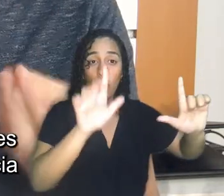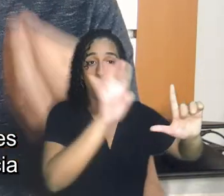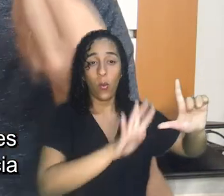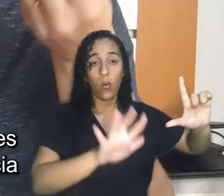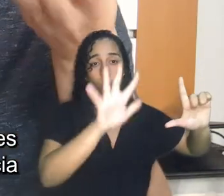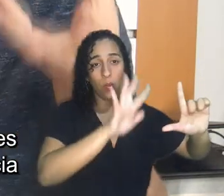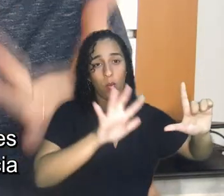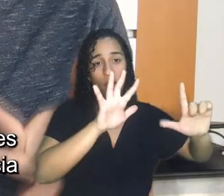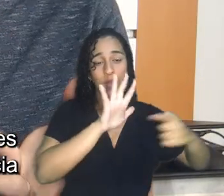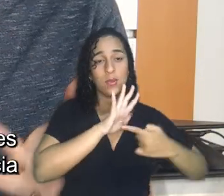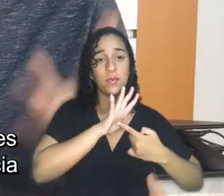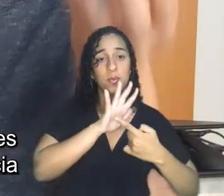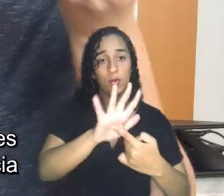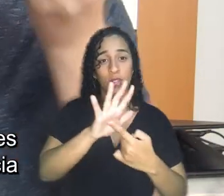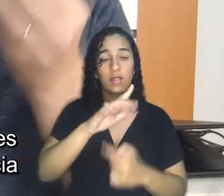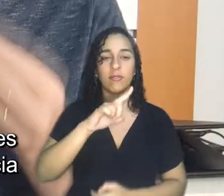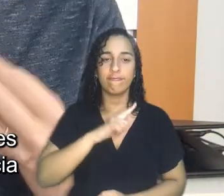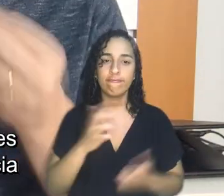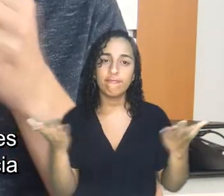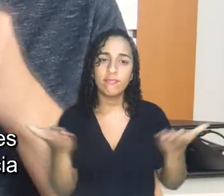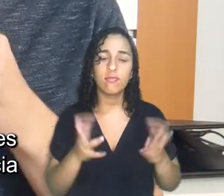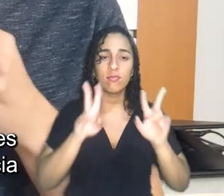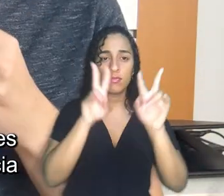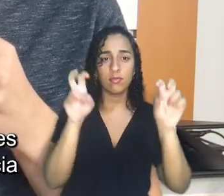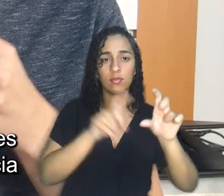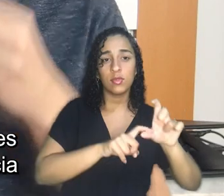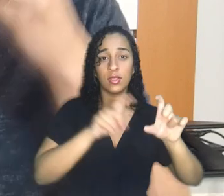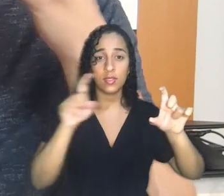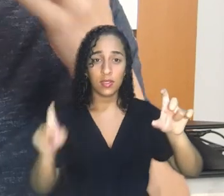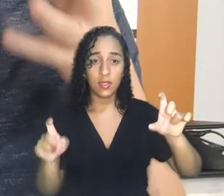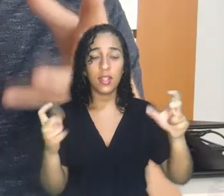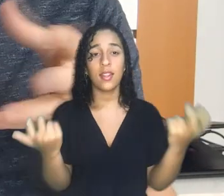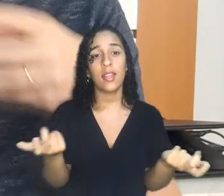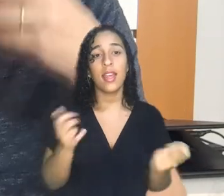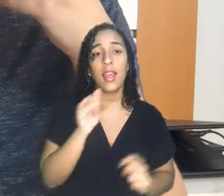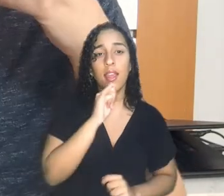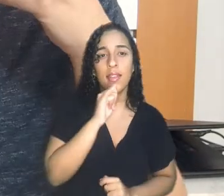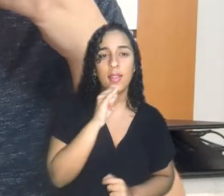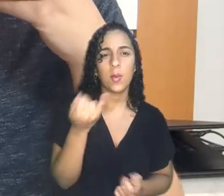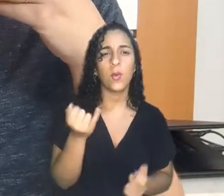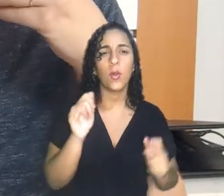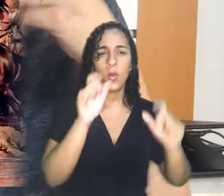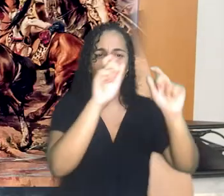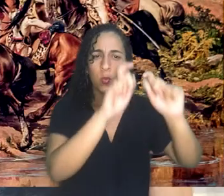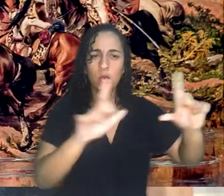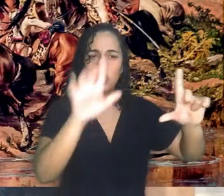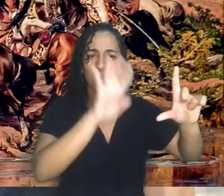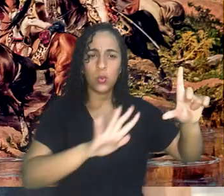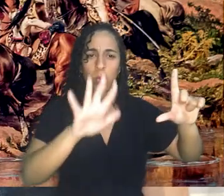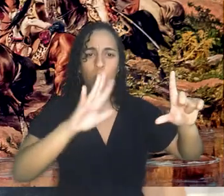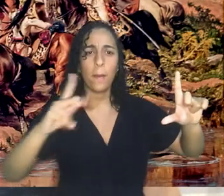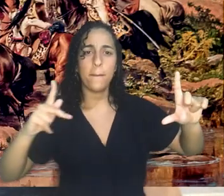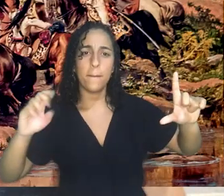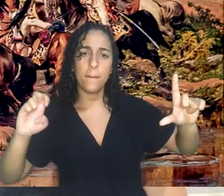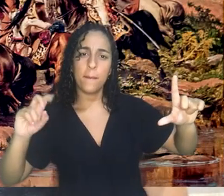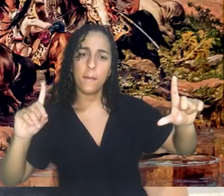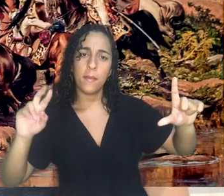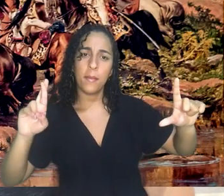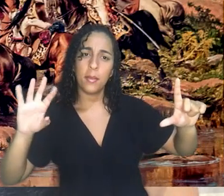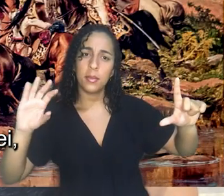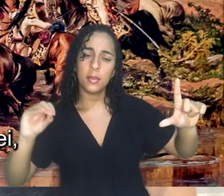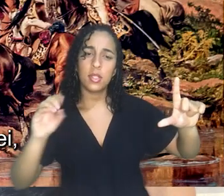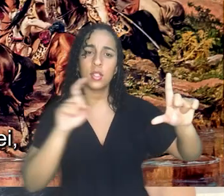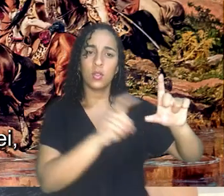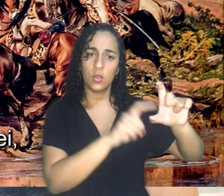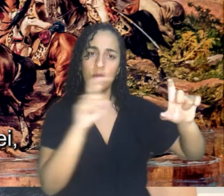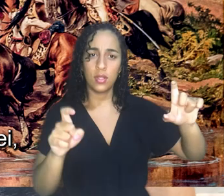referências e representações que nós temos hoje sobre a independência, como aquele quadro típico do Pedro Américo, da independência do Brasil,